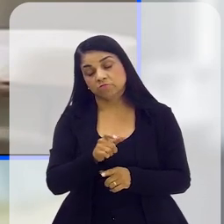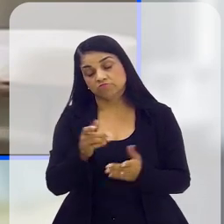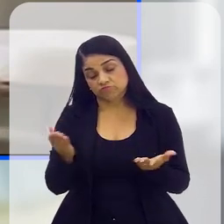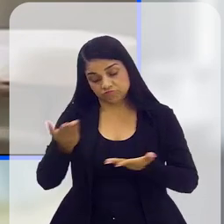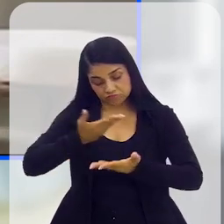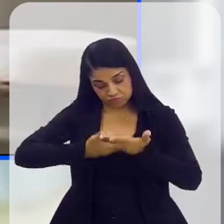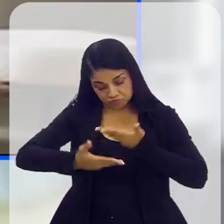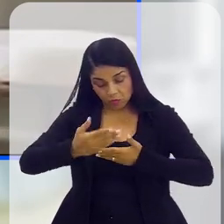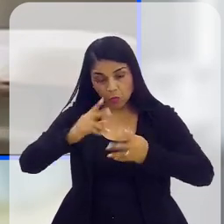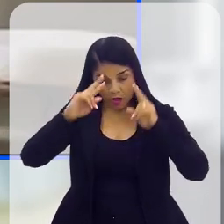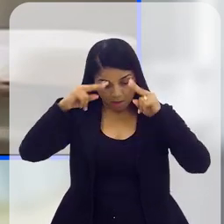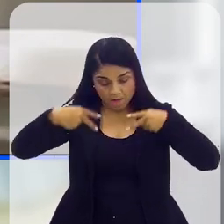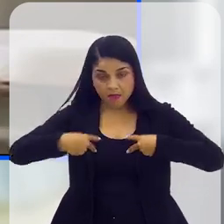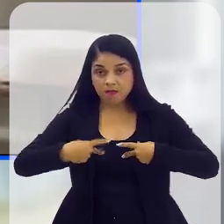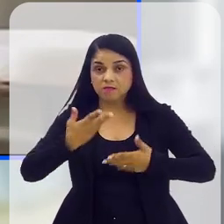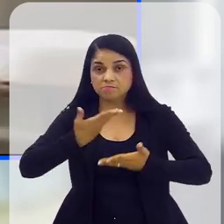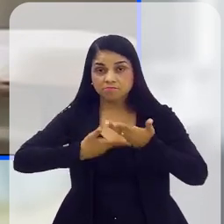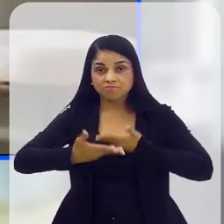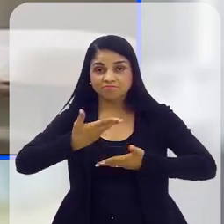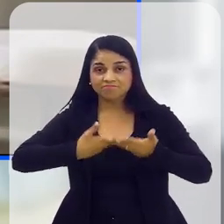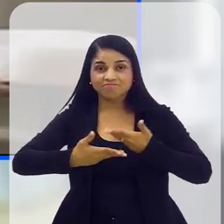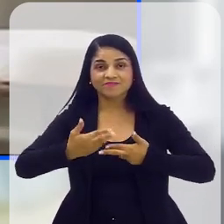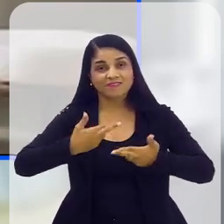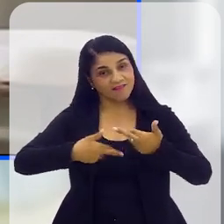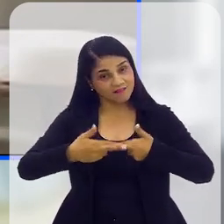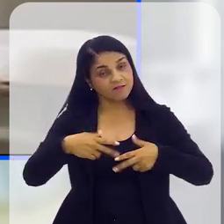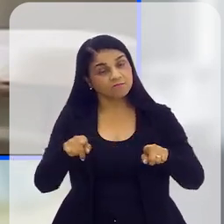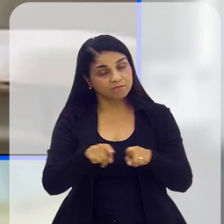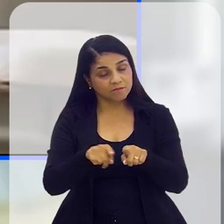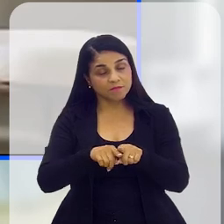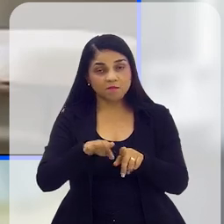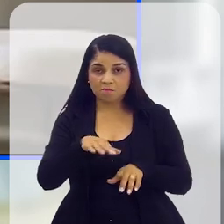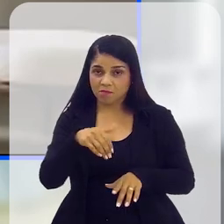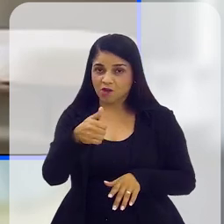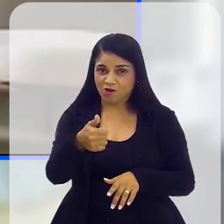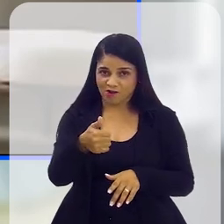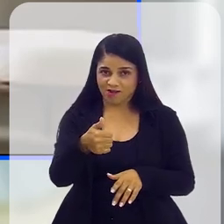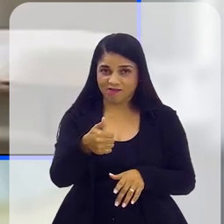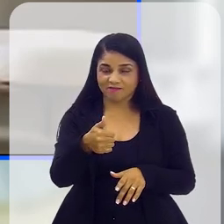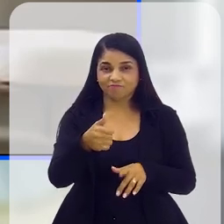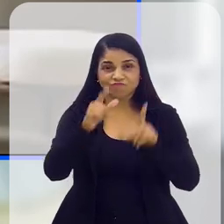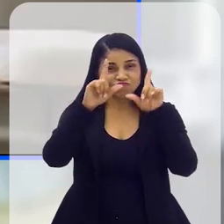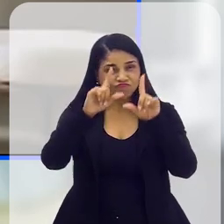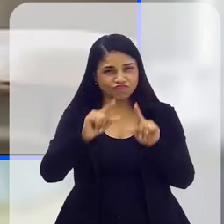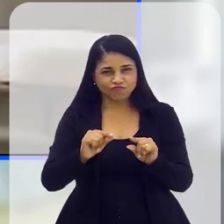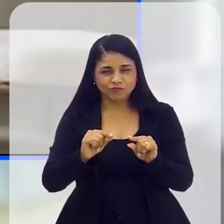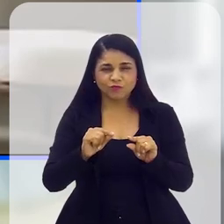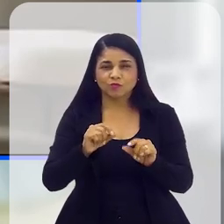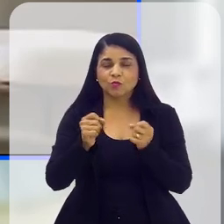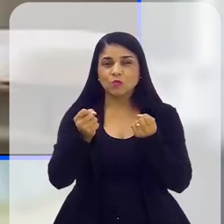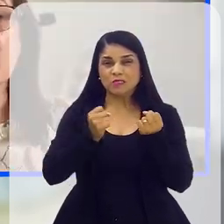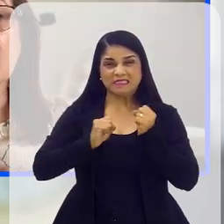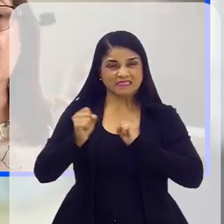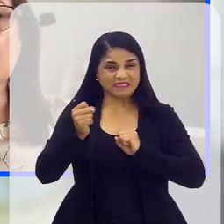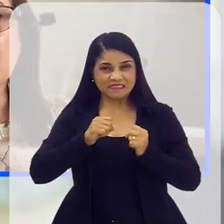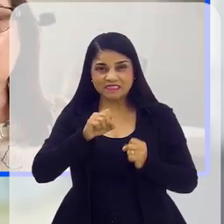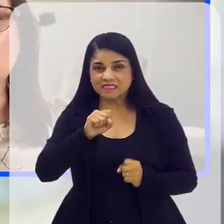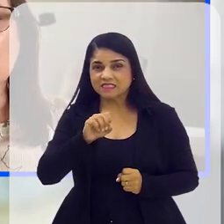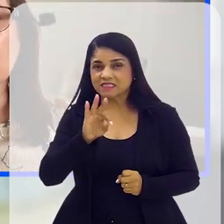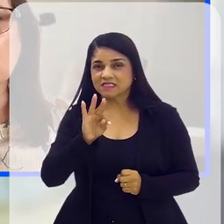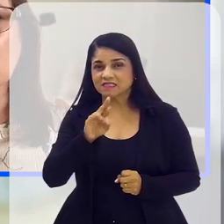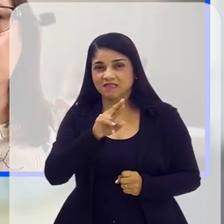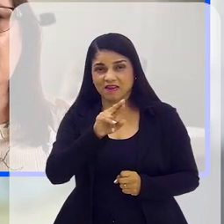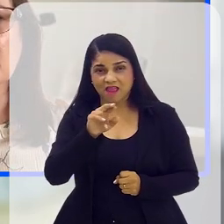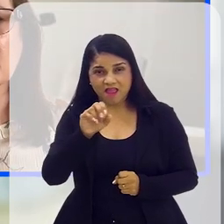mas com ela mesma e também melhorar os relacionamentos, porque ajuda a reduzir muito o estresse e também